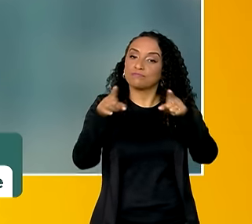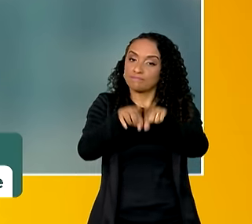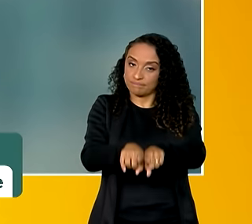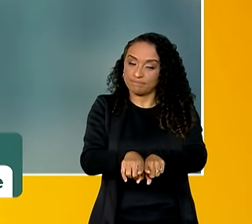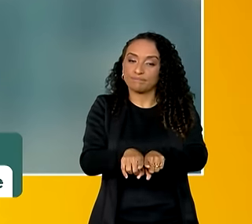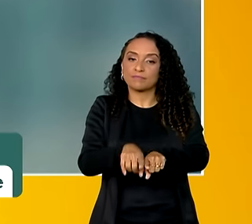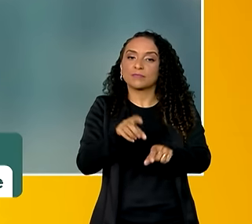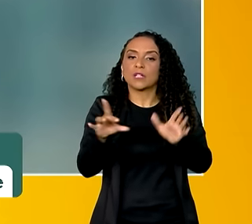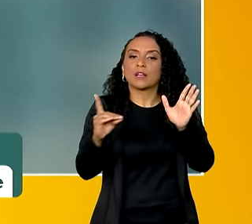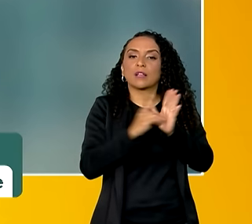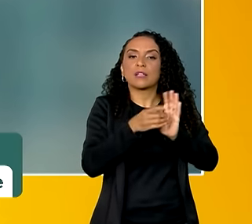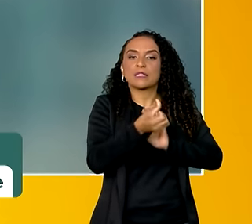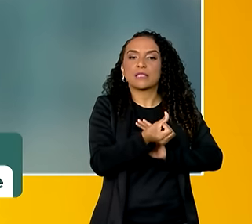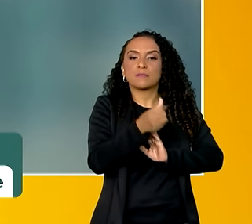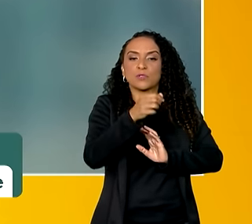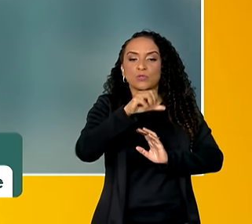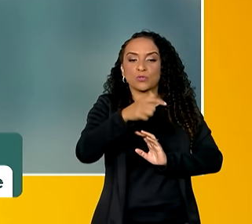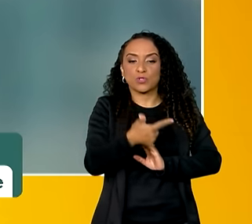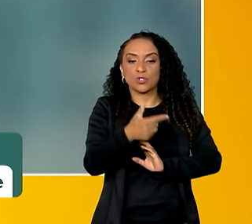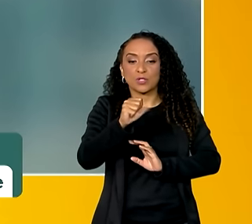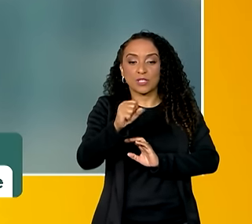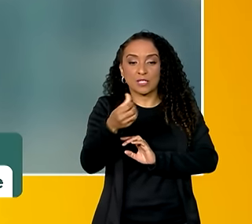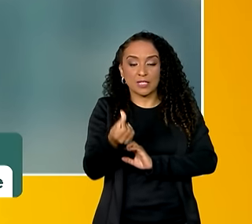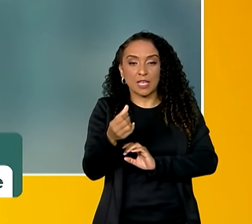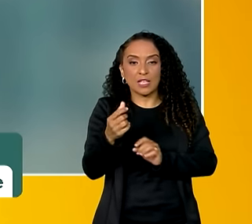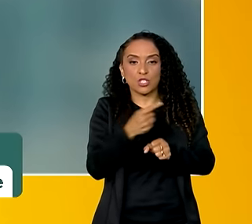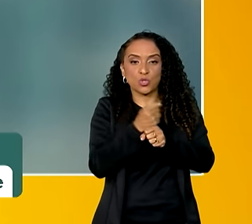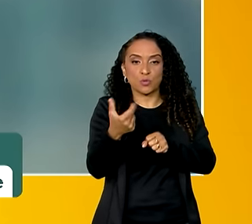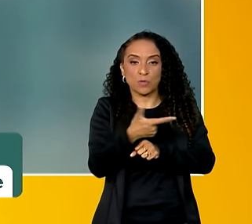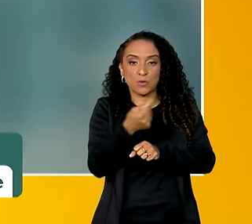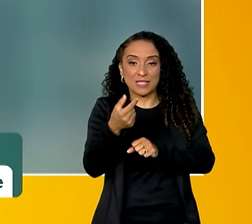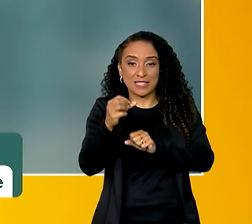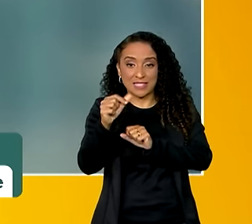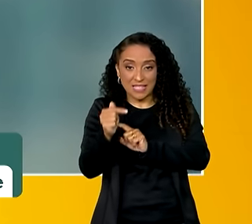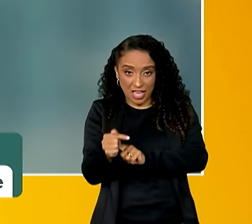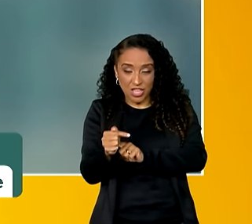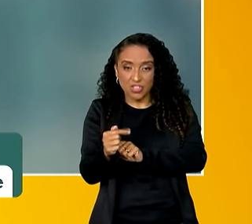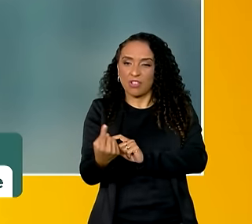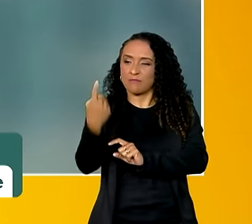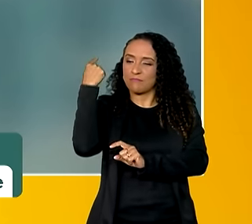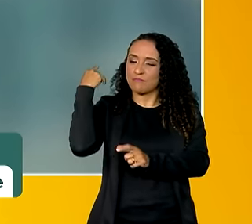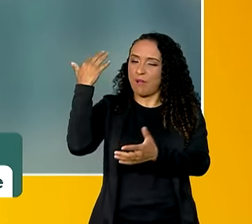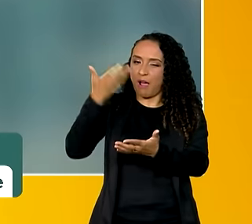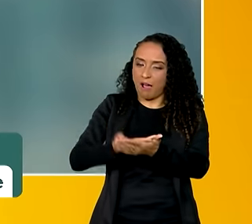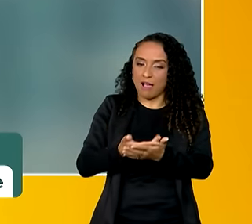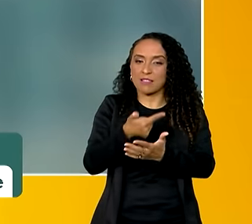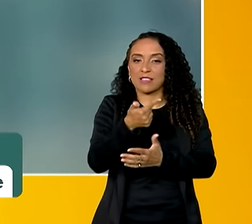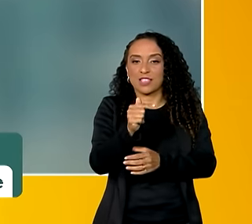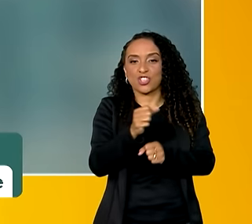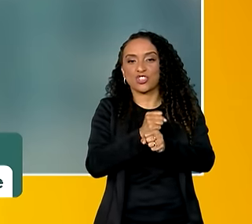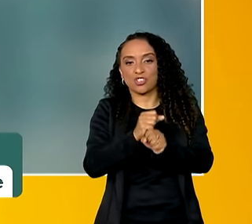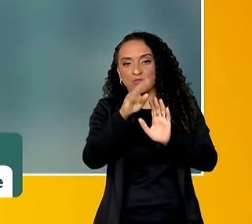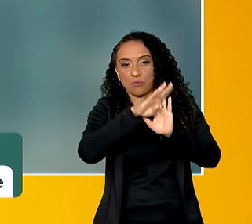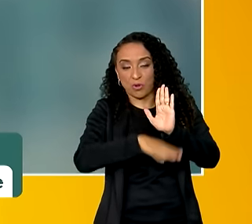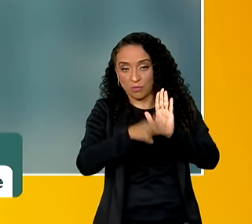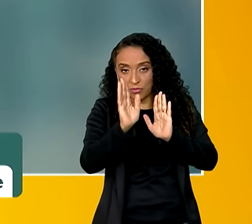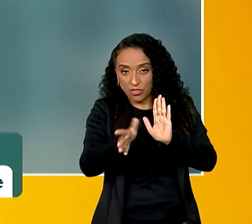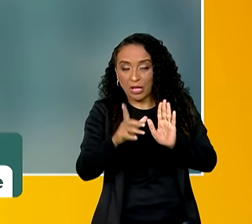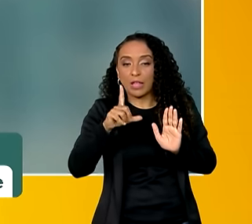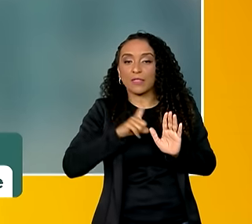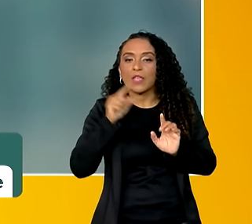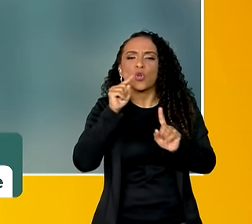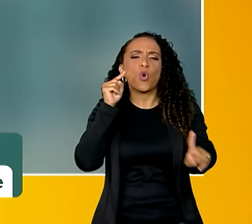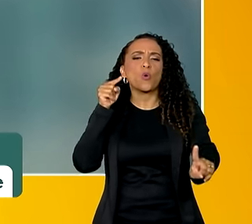pelo decreto 6.286 em 2007, por isso estamos fazendo 17 anos já do programa. Ele tem como